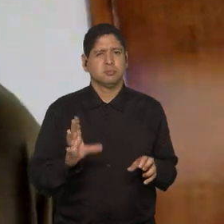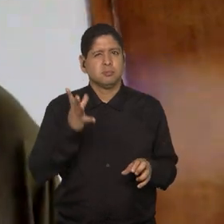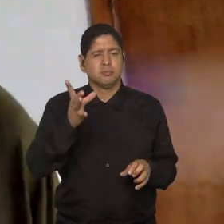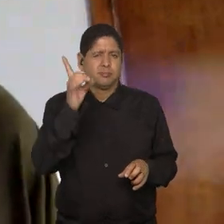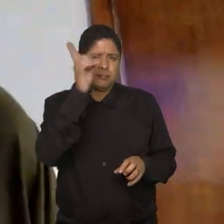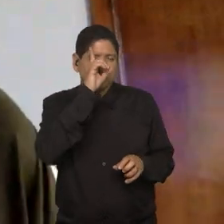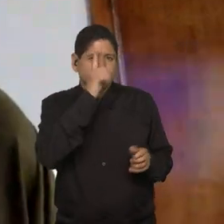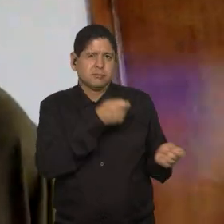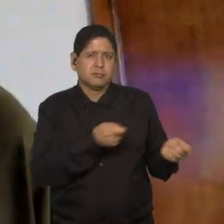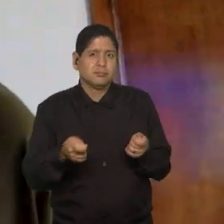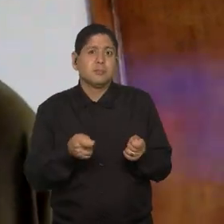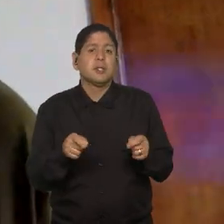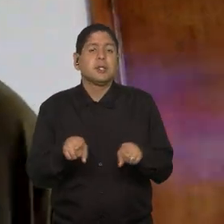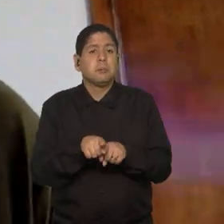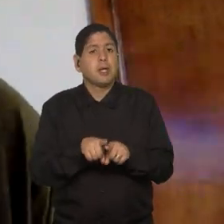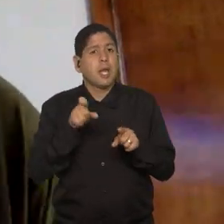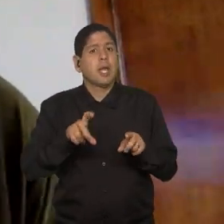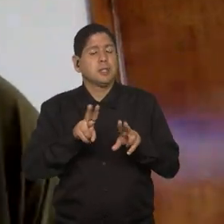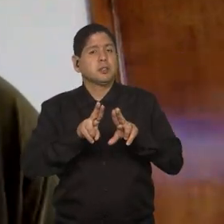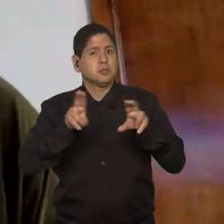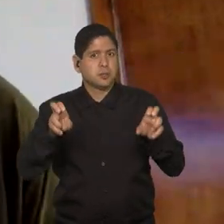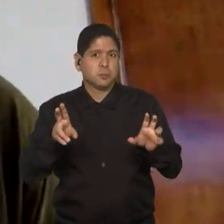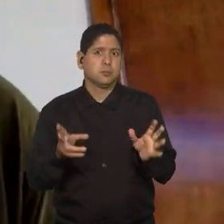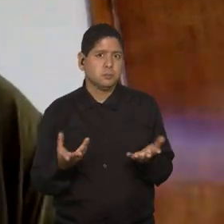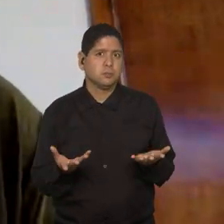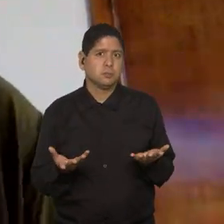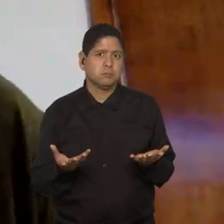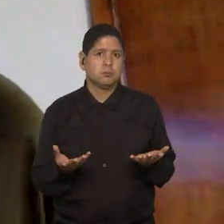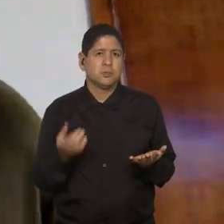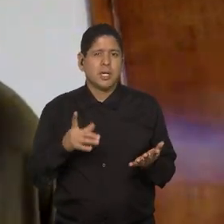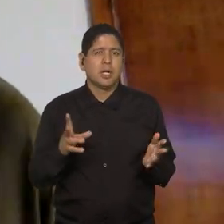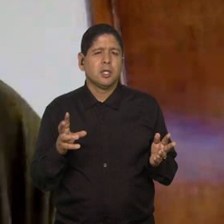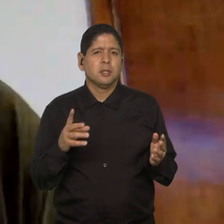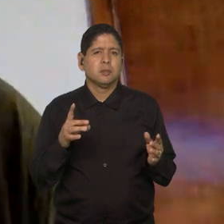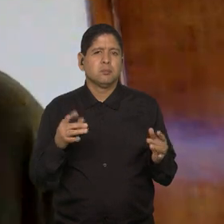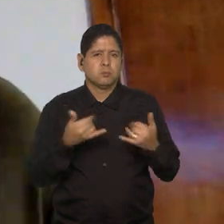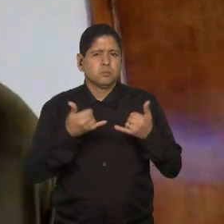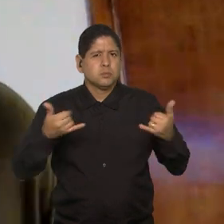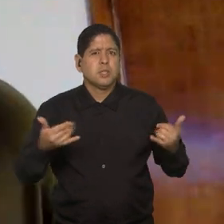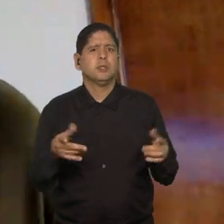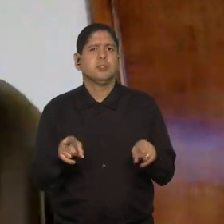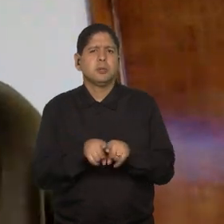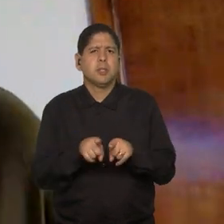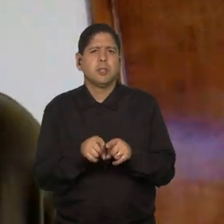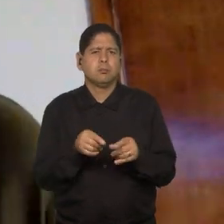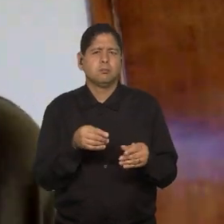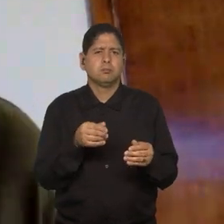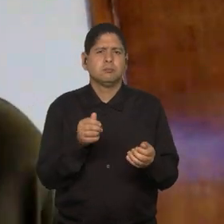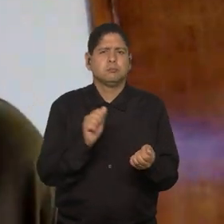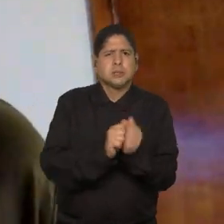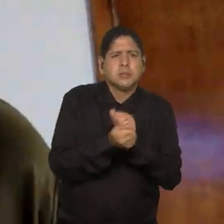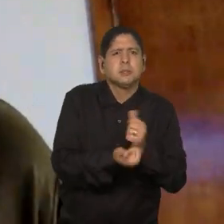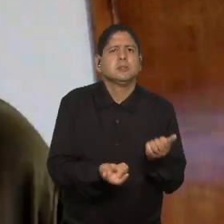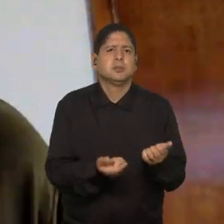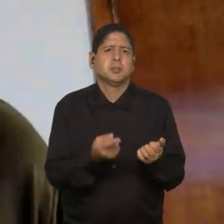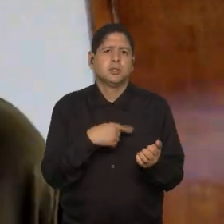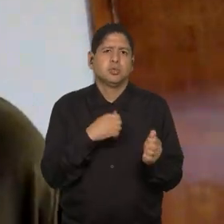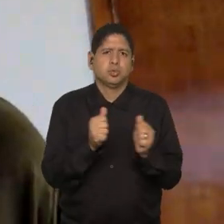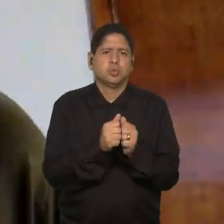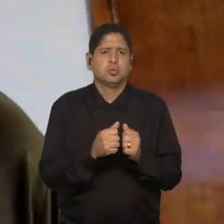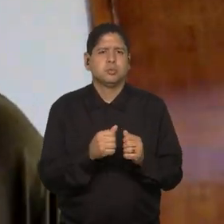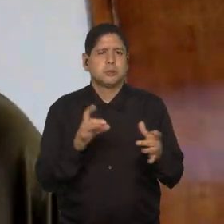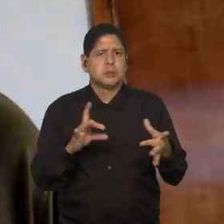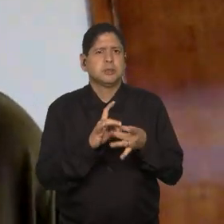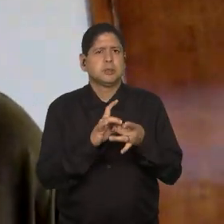dia a dia e é uma questão de alinhamento e de articulação com esses parceiros e com esses